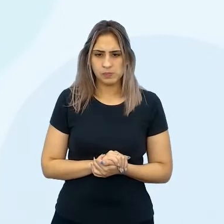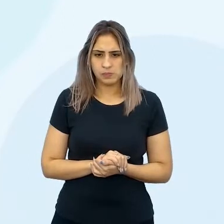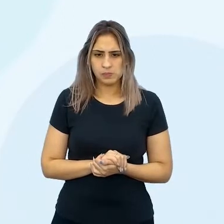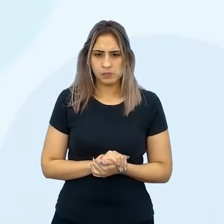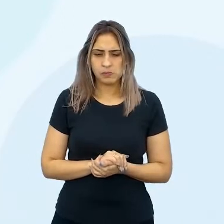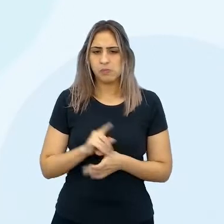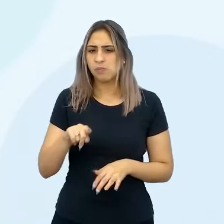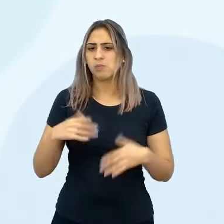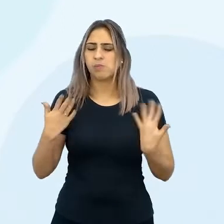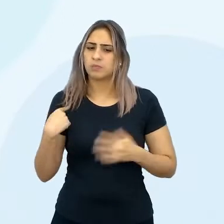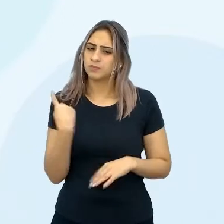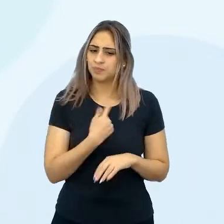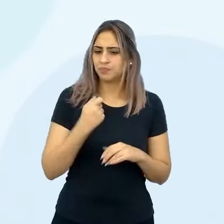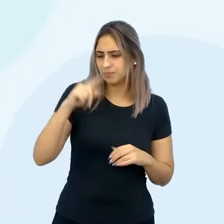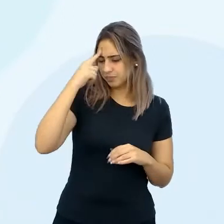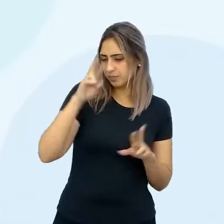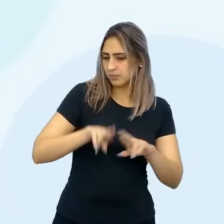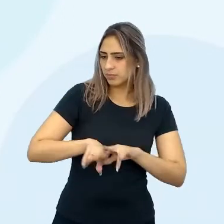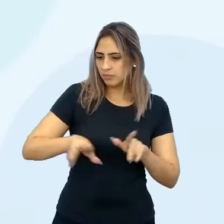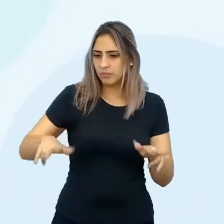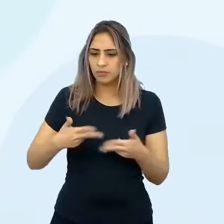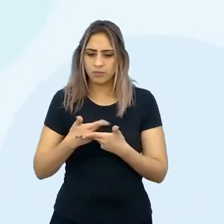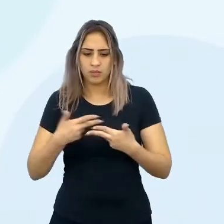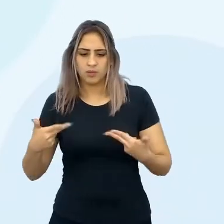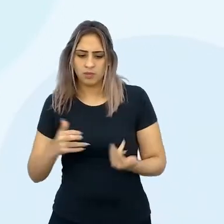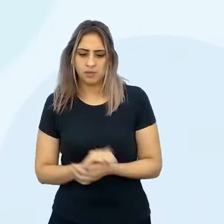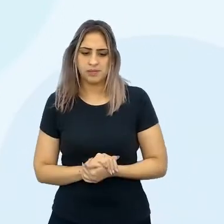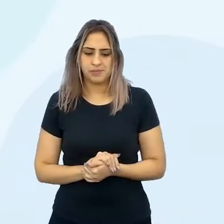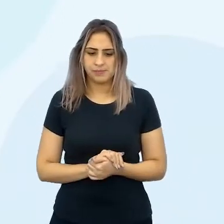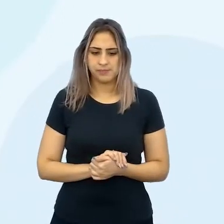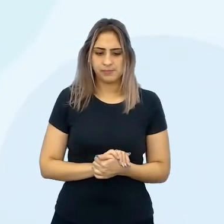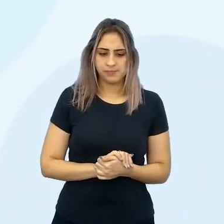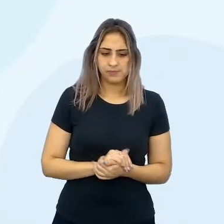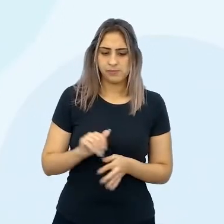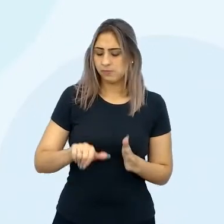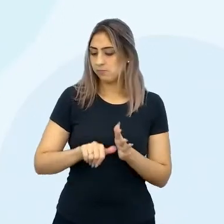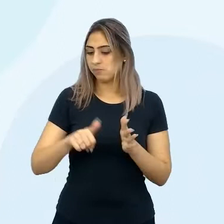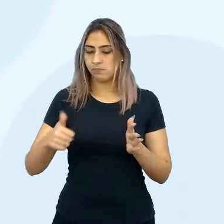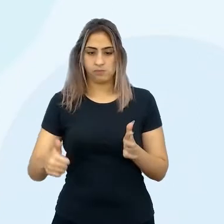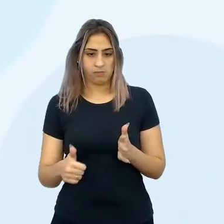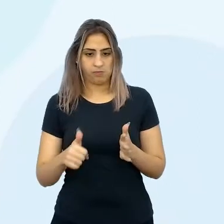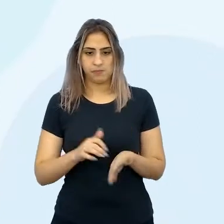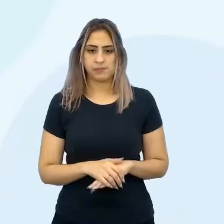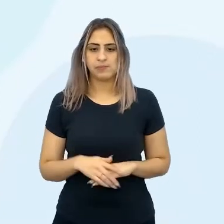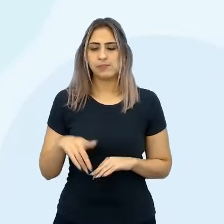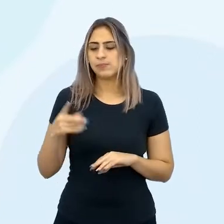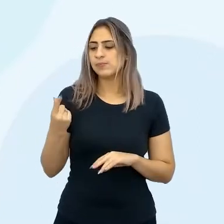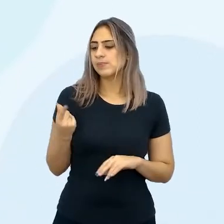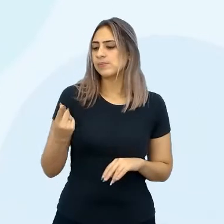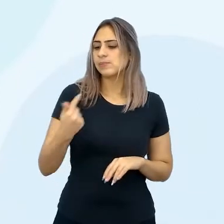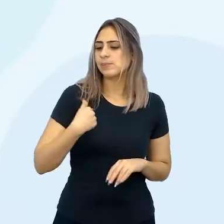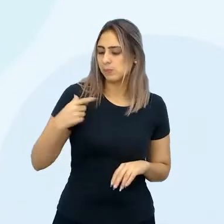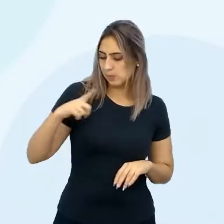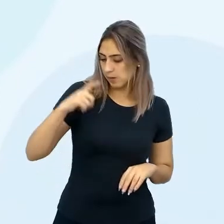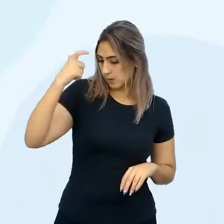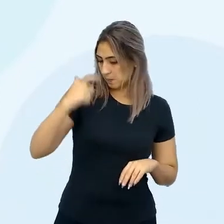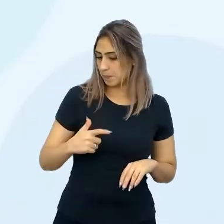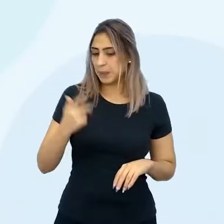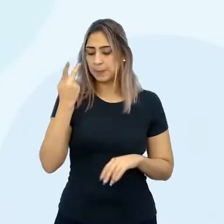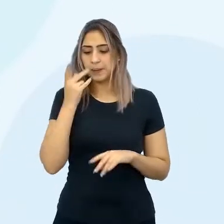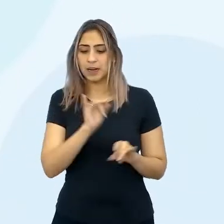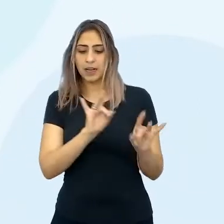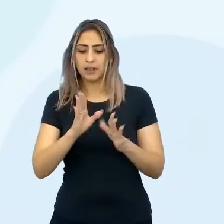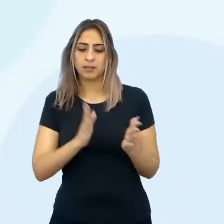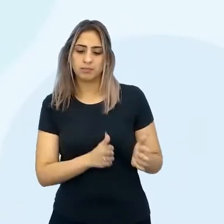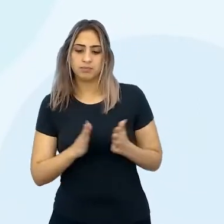quando, a gente tem que pensar em vários quandos, que é, primeiro, quanto tempo eu tenho para cada